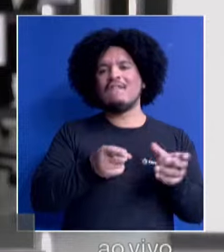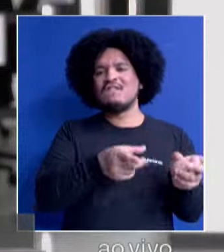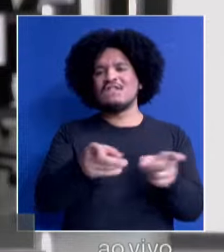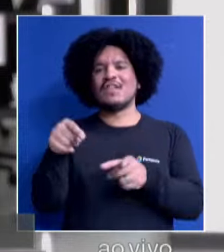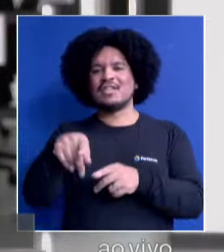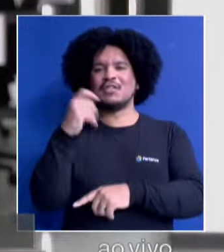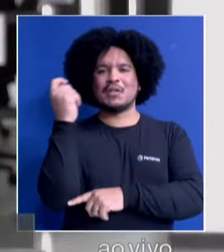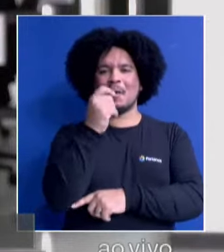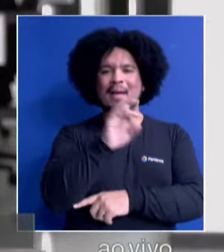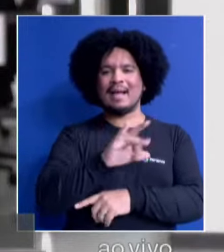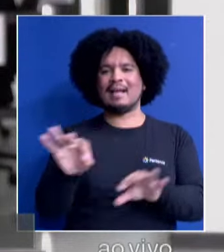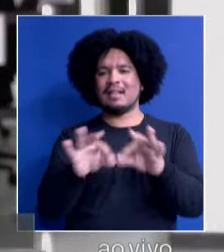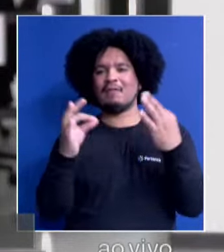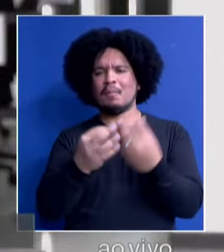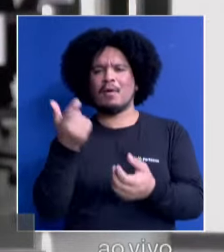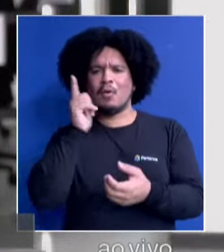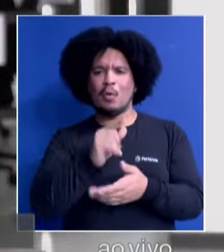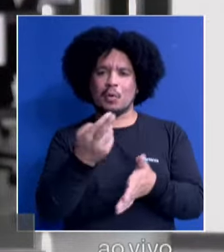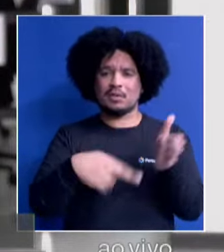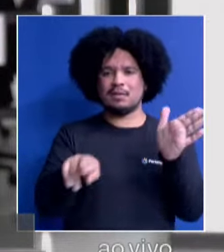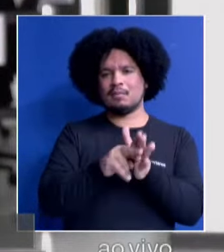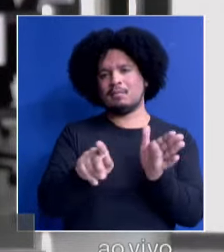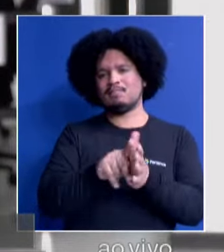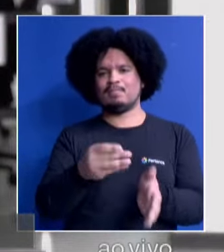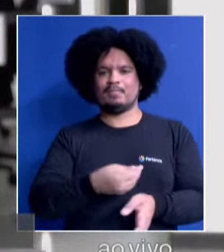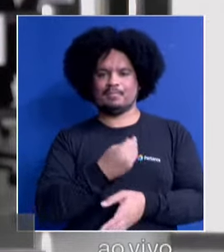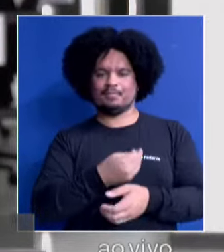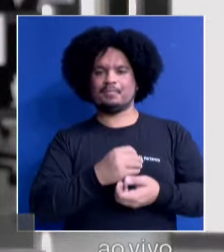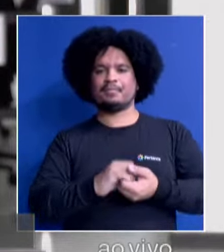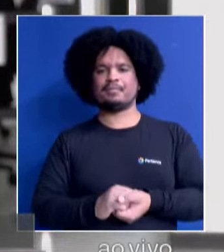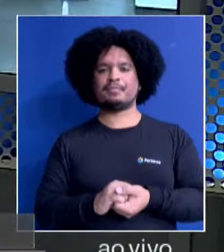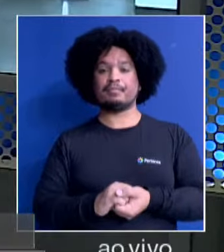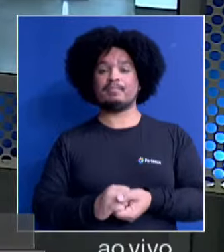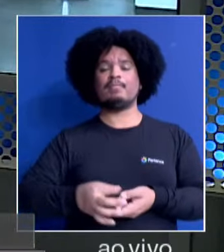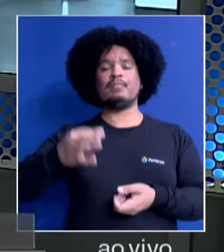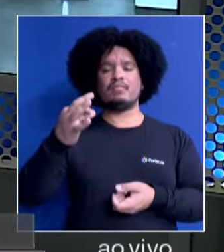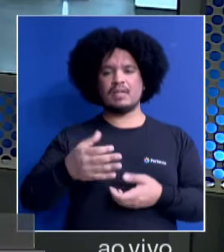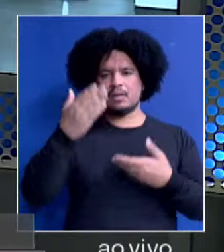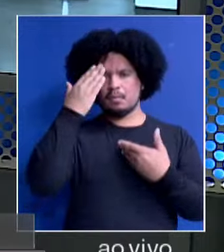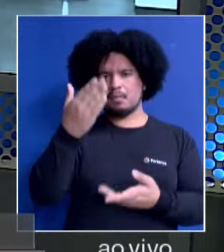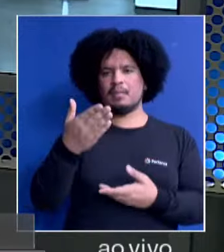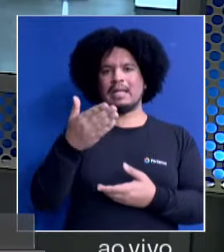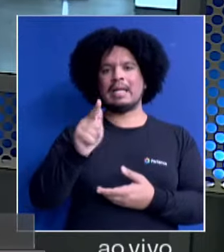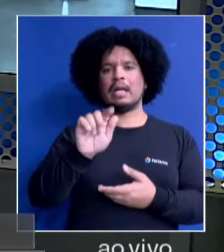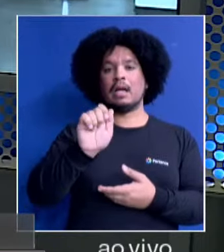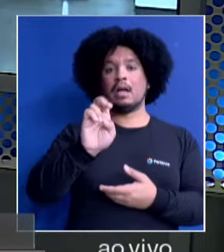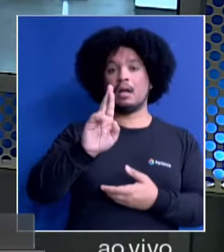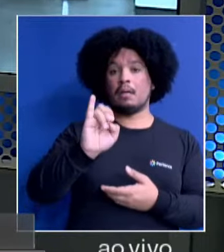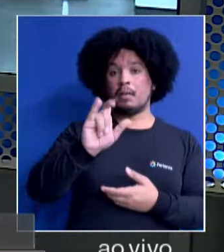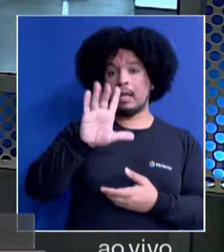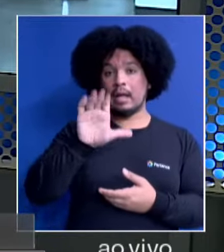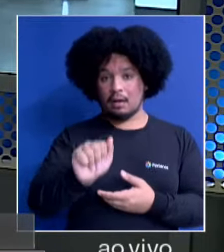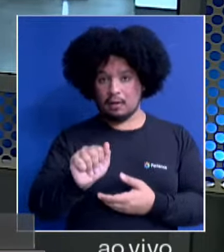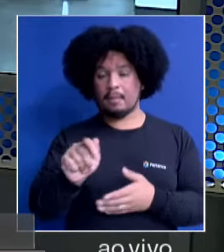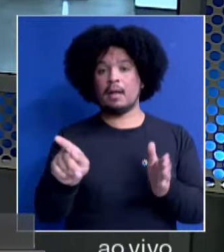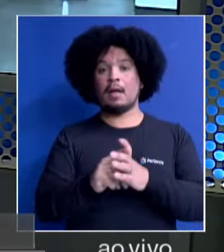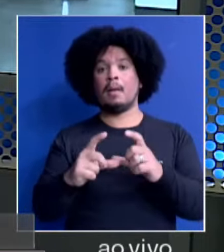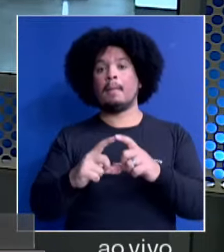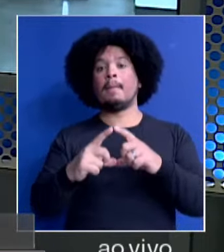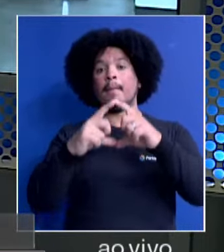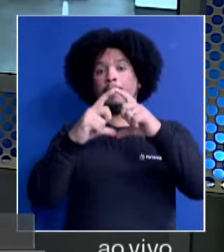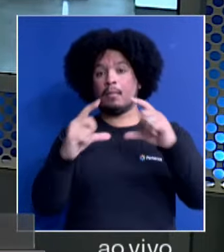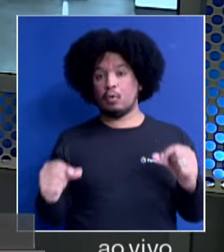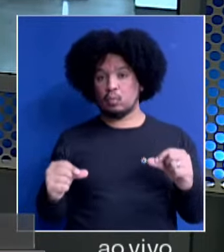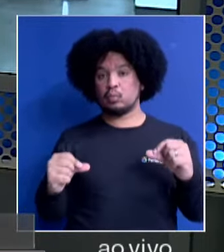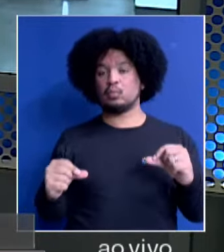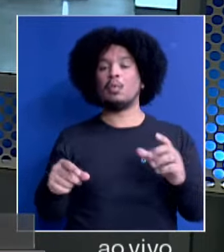famílias consigam ali retomar as suas vidas. Está certo. Muito obrigado a Gabriela Veras, da Band Brasília,